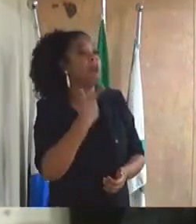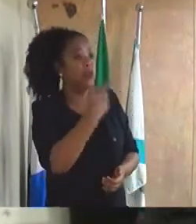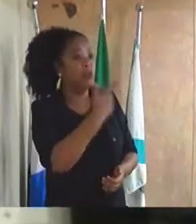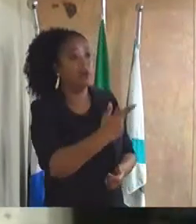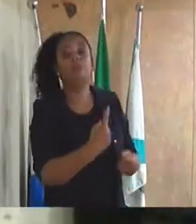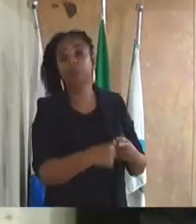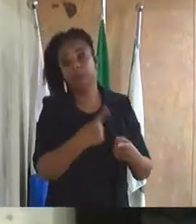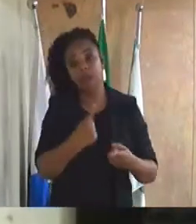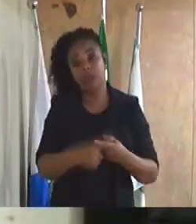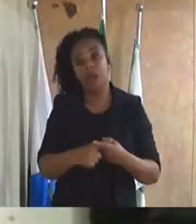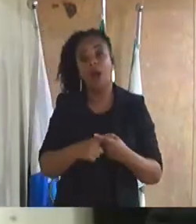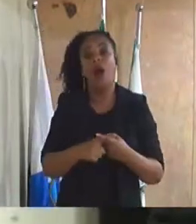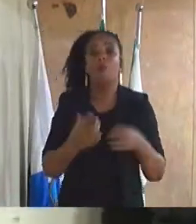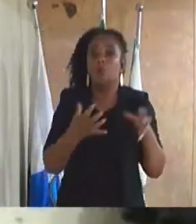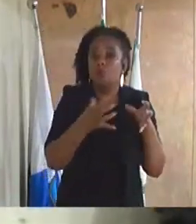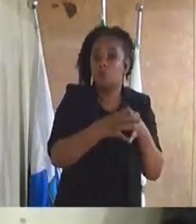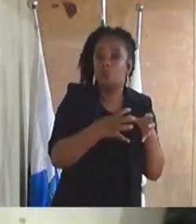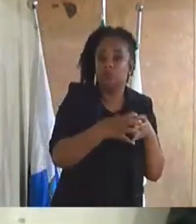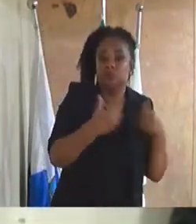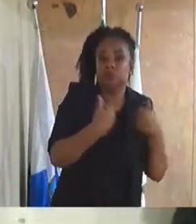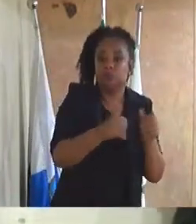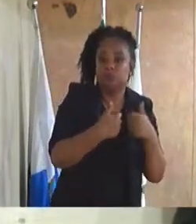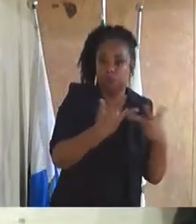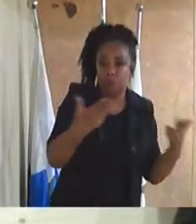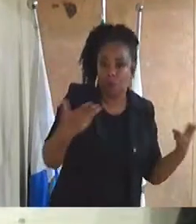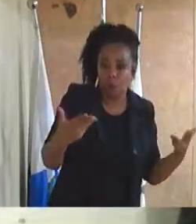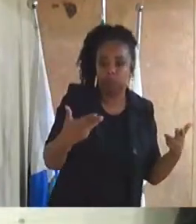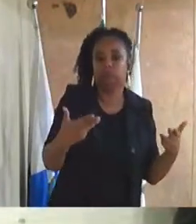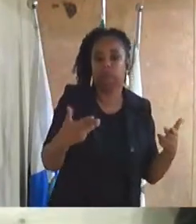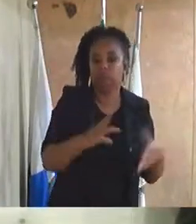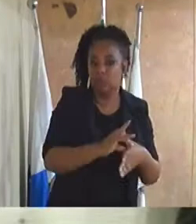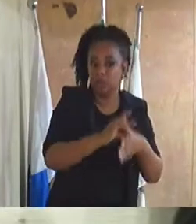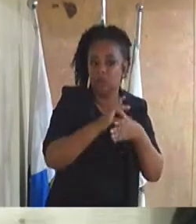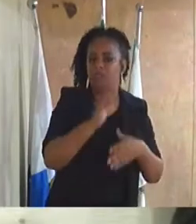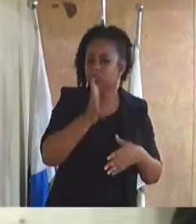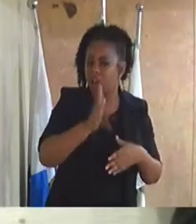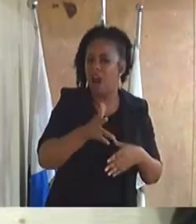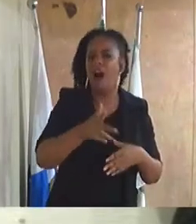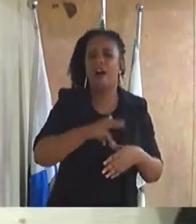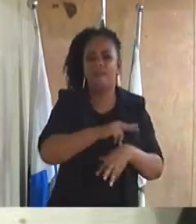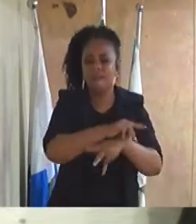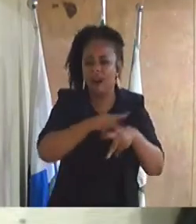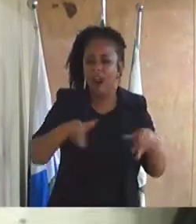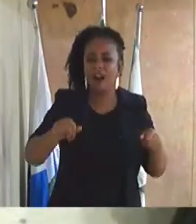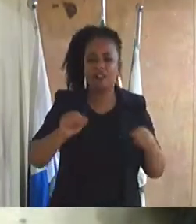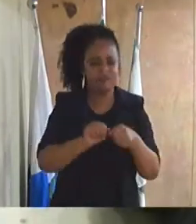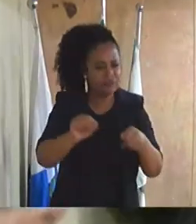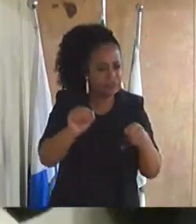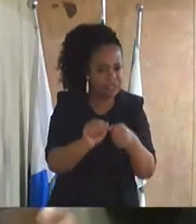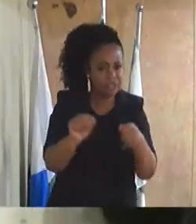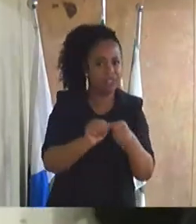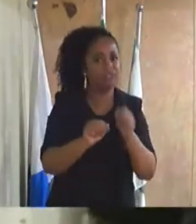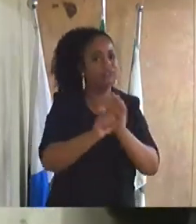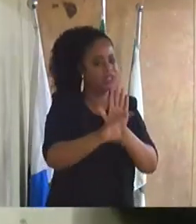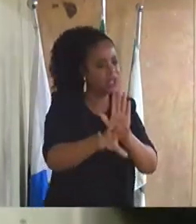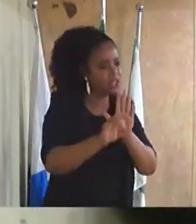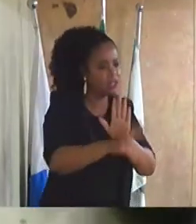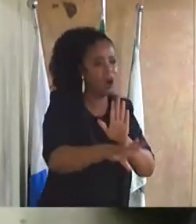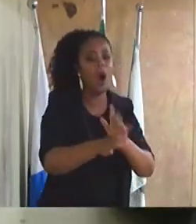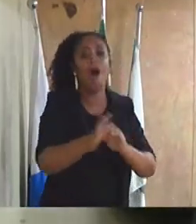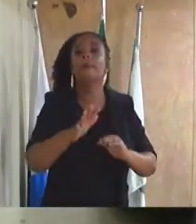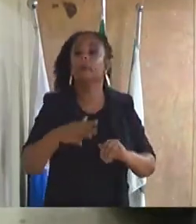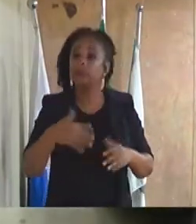encontro o presidente da Comissão de Transporte. Já fiz várias indicações, inclusive para a secretaria do nosso amigo Feital,